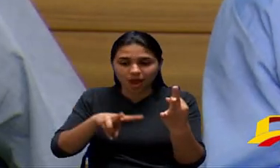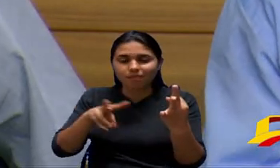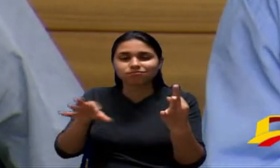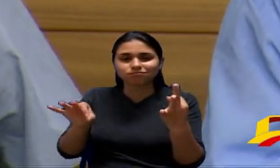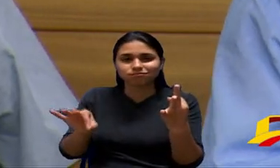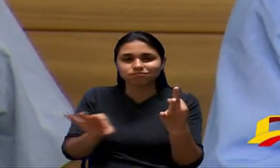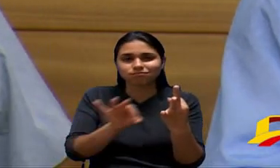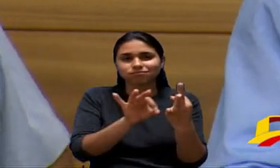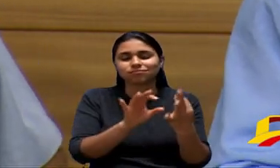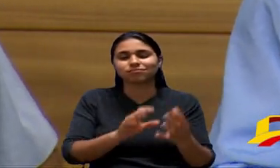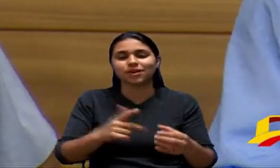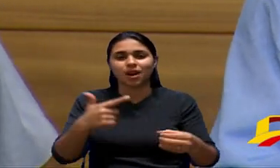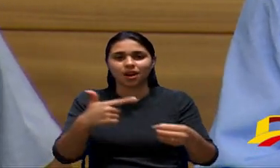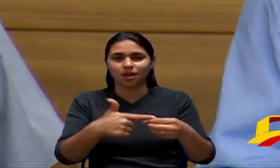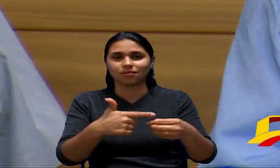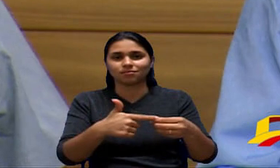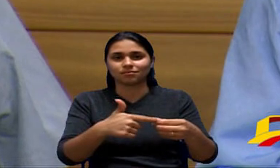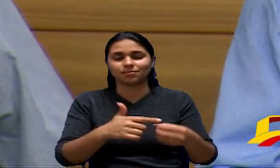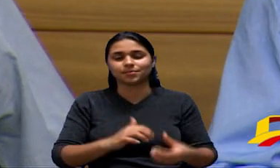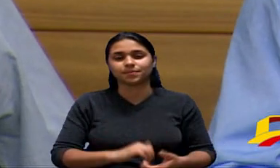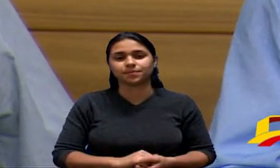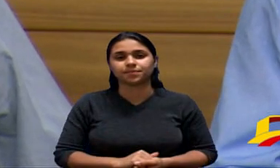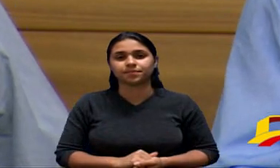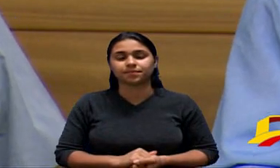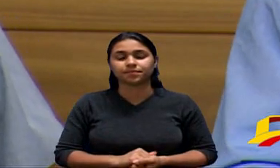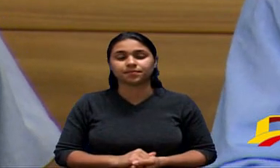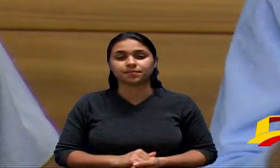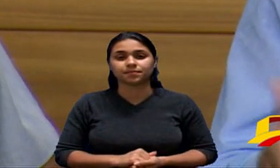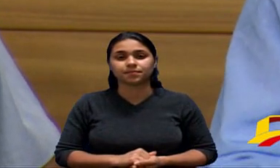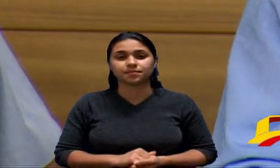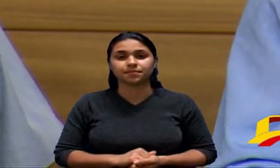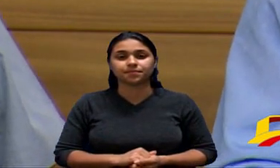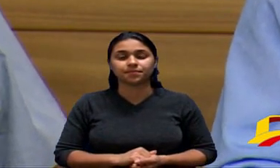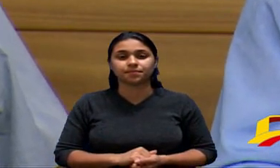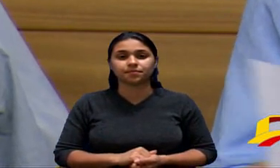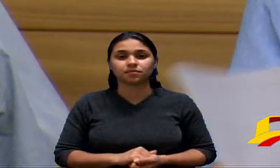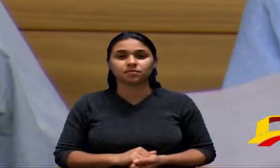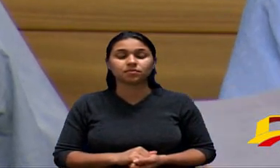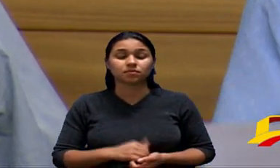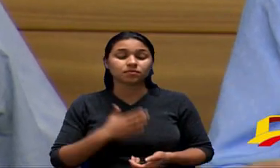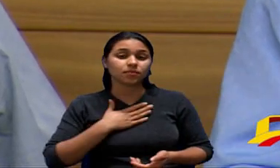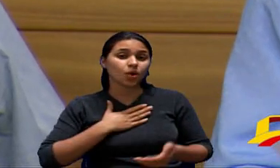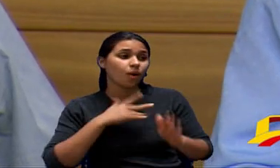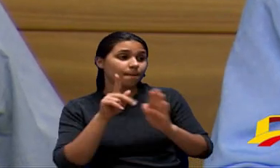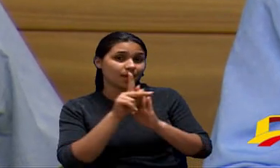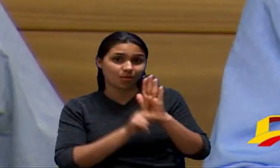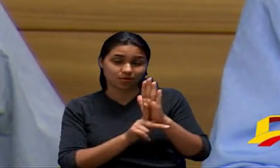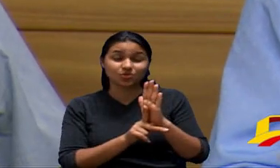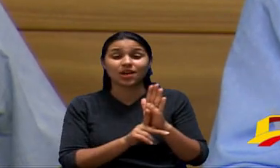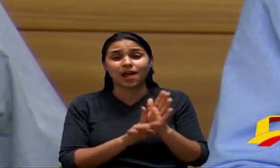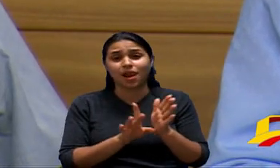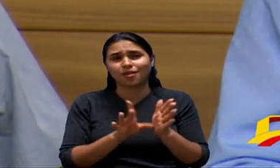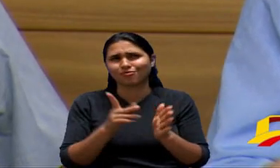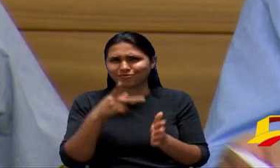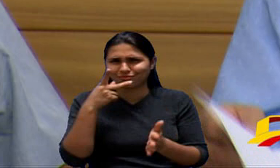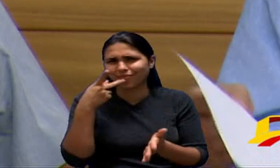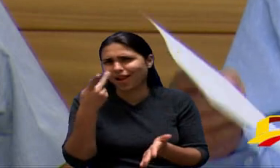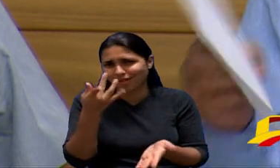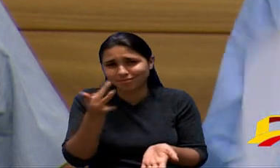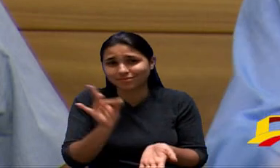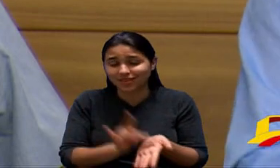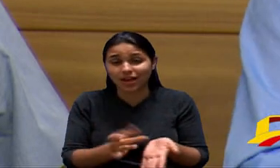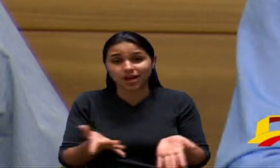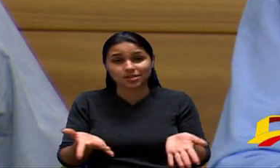lei o Fábio Simão fez agora recentemente projeto e ele começou a tramitar junto inclusive o meu projeto para falar bem a verdade para você não